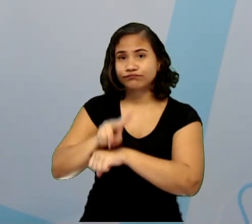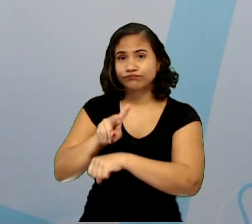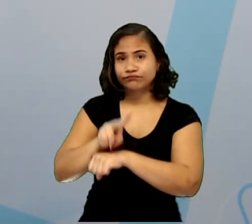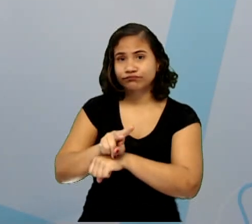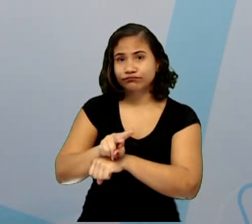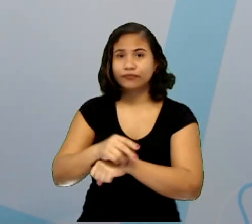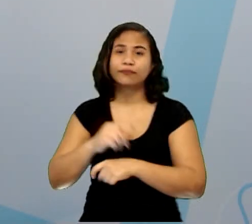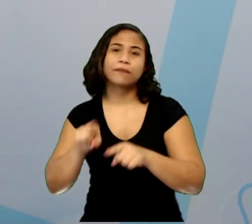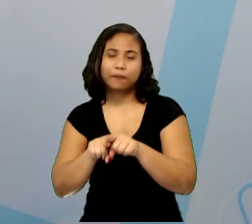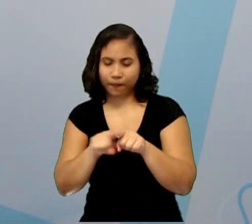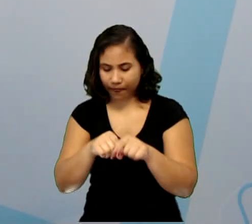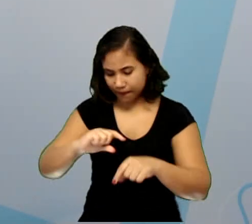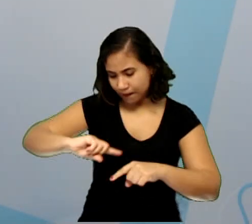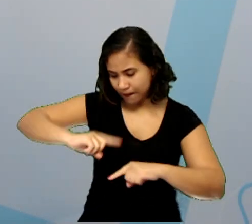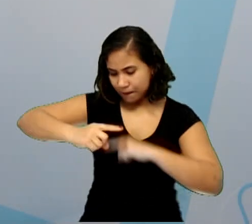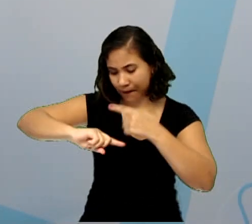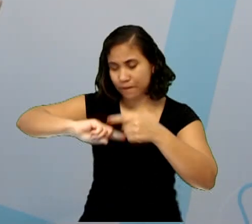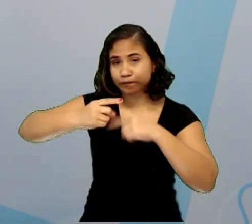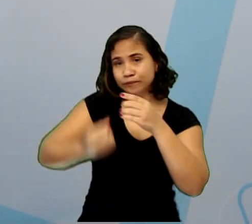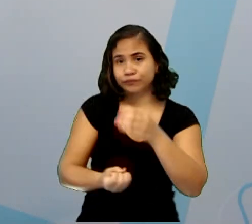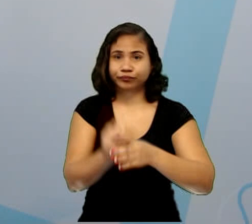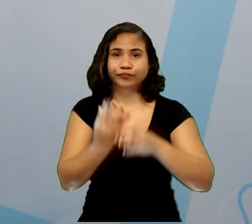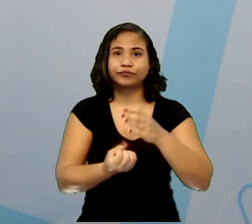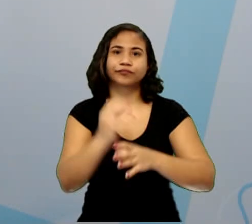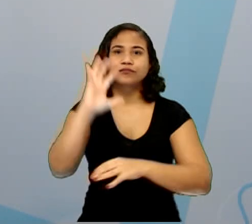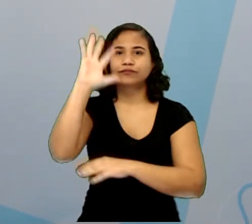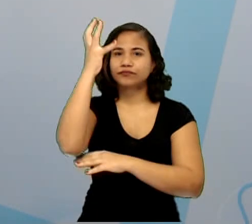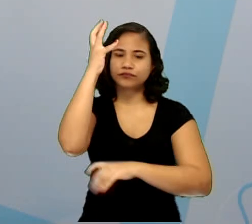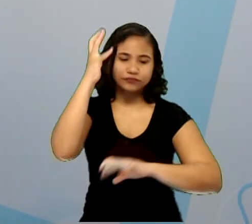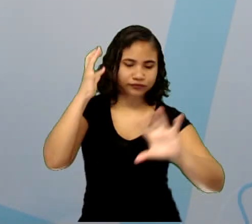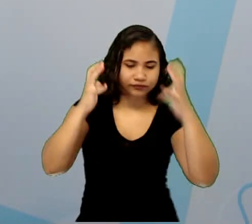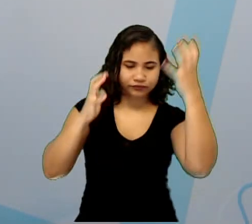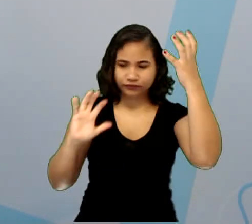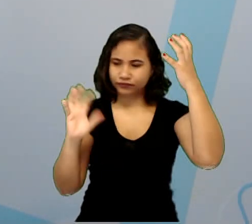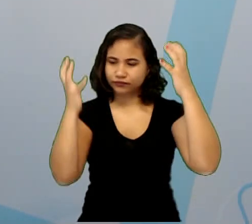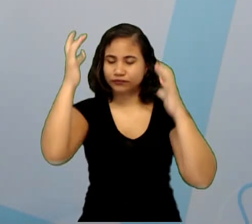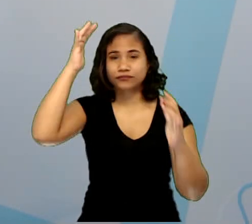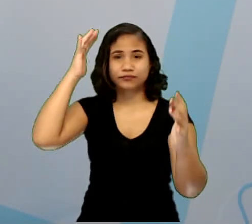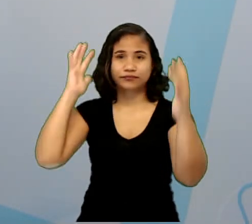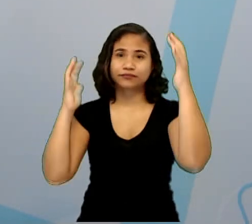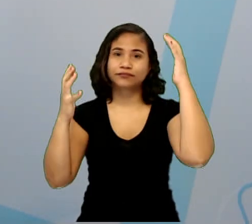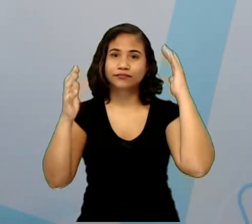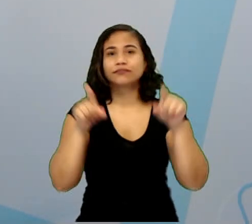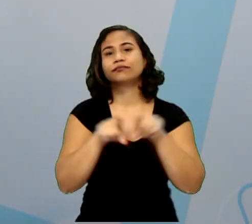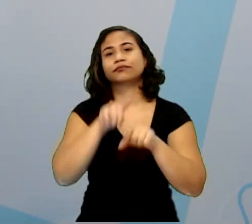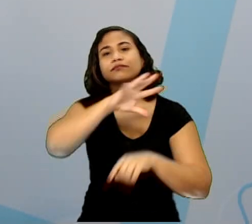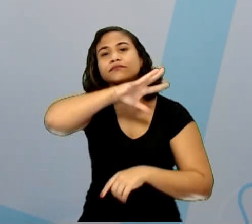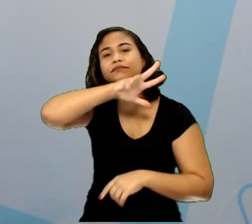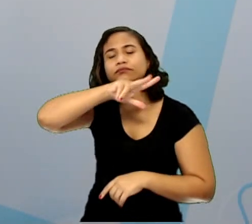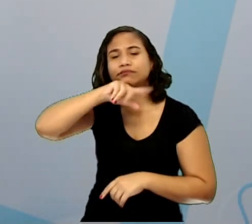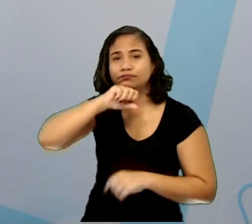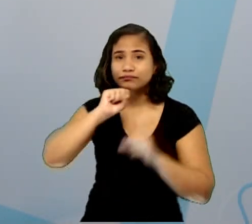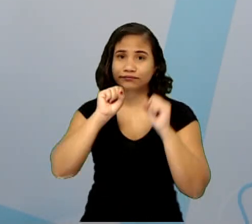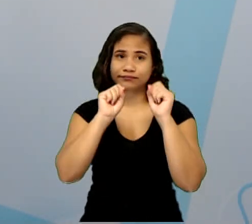seres produtores das plantas, como também de vários outros animais. Ok?